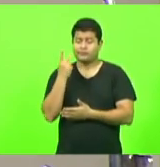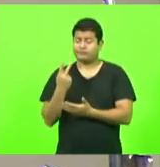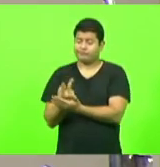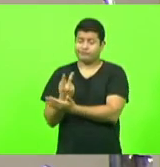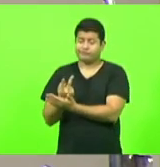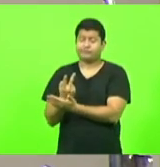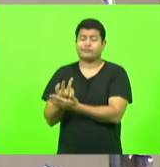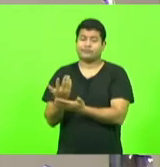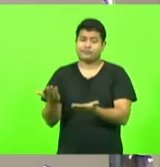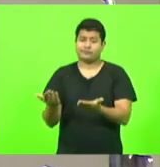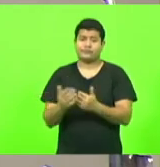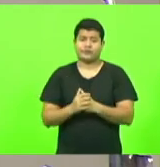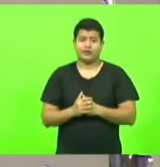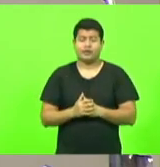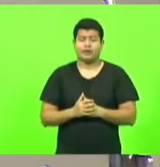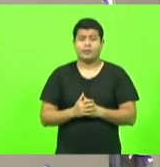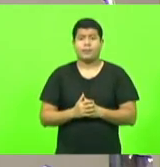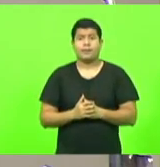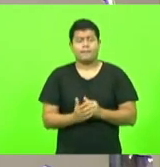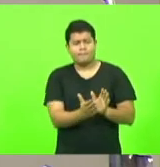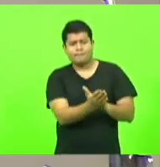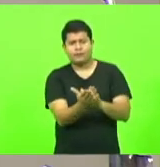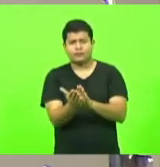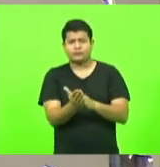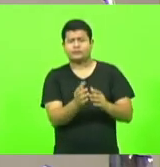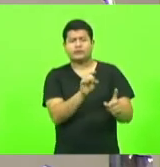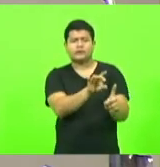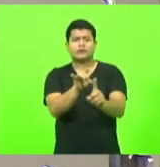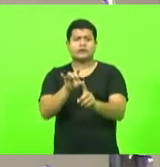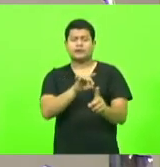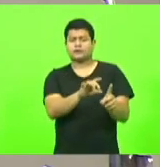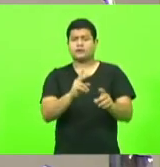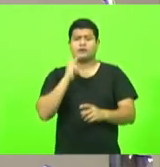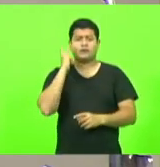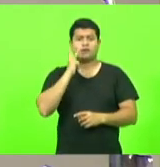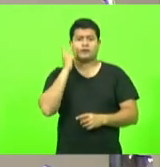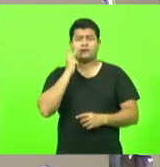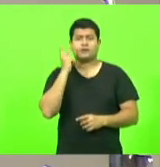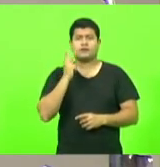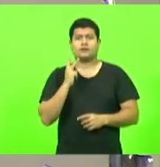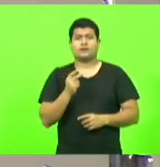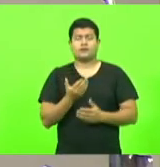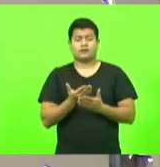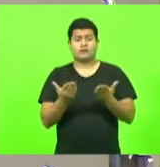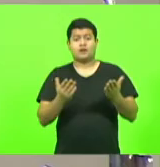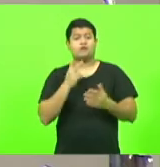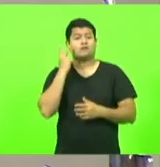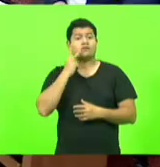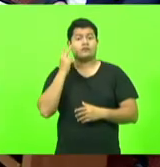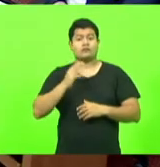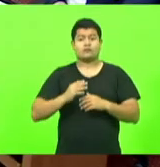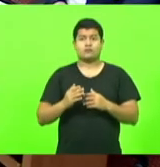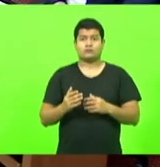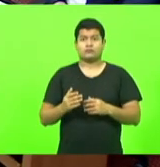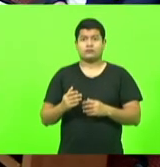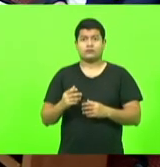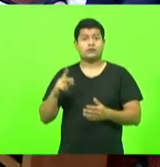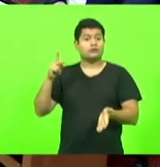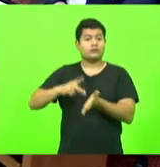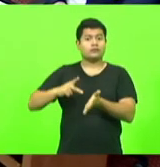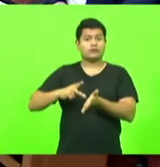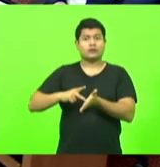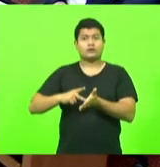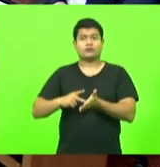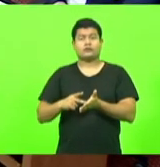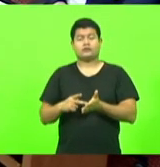parabéns Igor parabéns a cada um dos vereadores os vereadores efetivos que estão acompanhando vocês aqui e